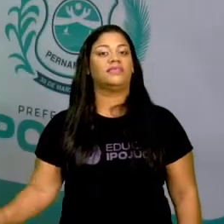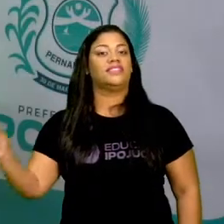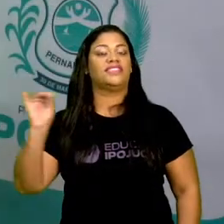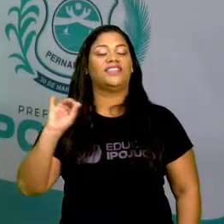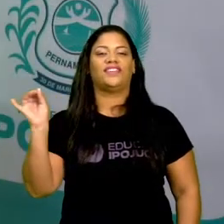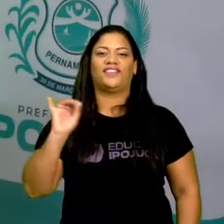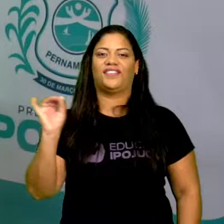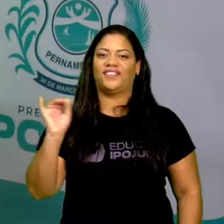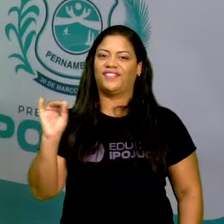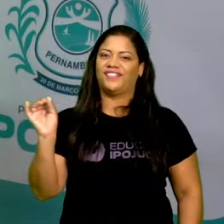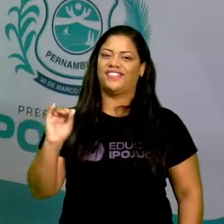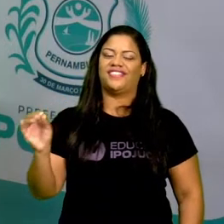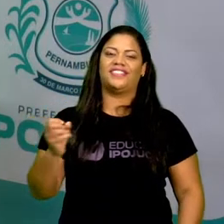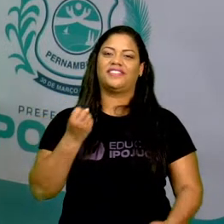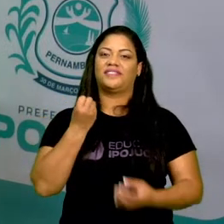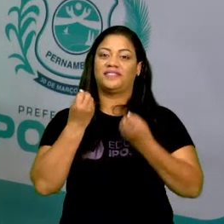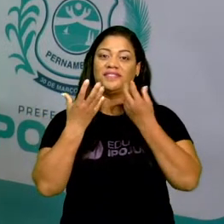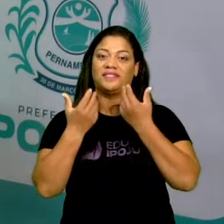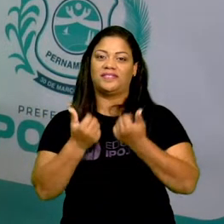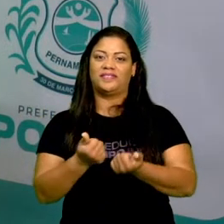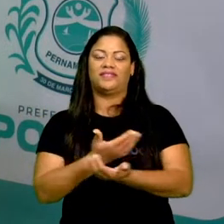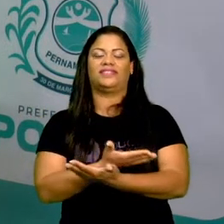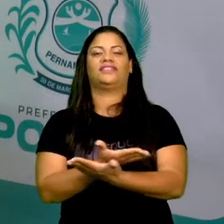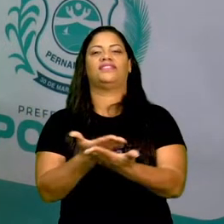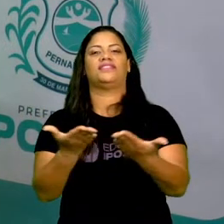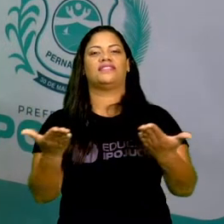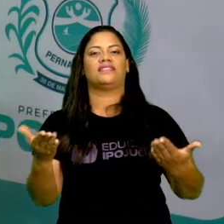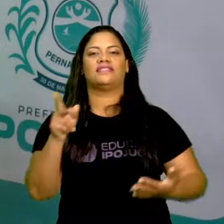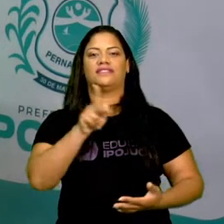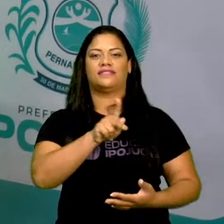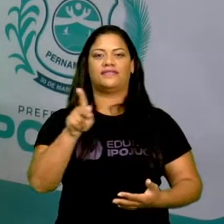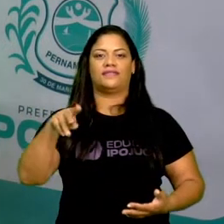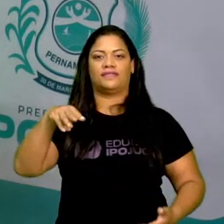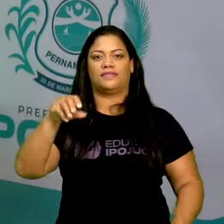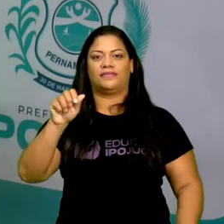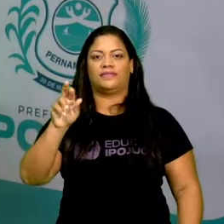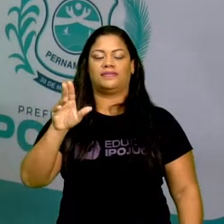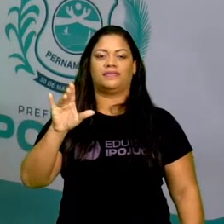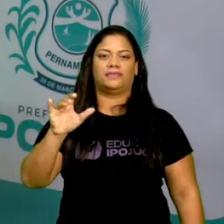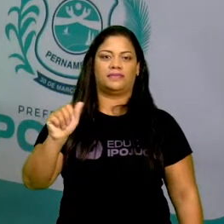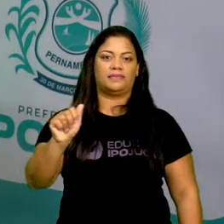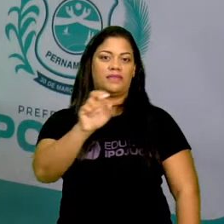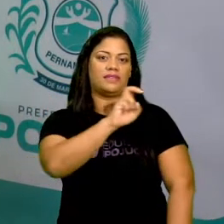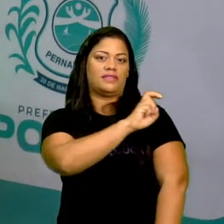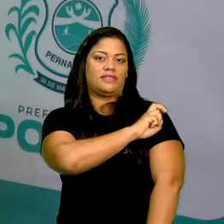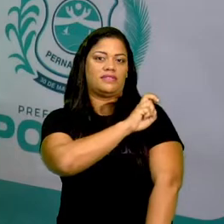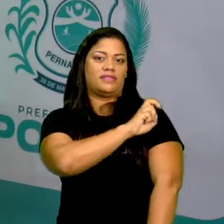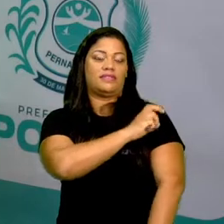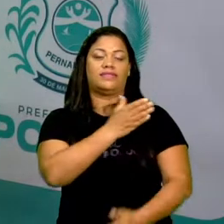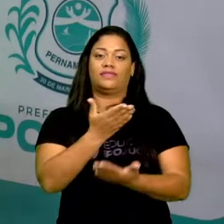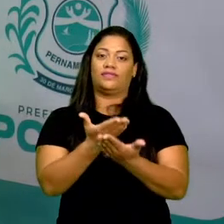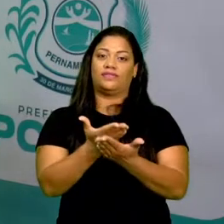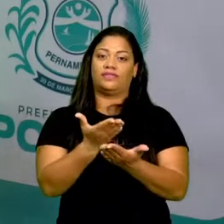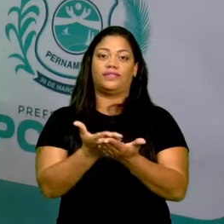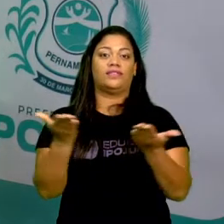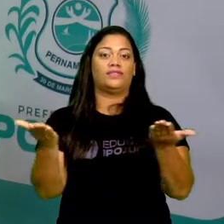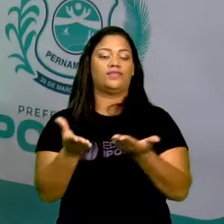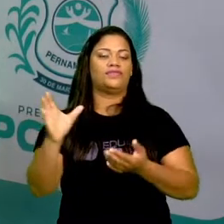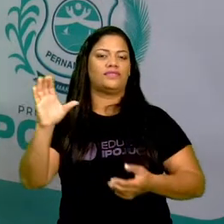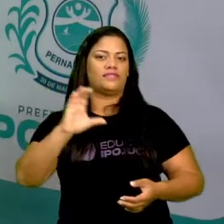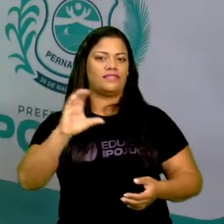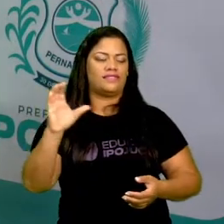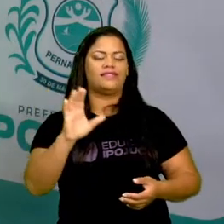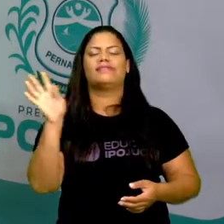Olá pessoal, tudo bem com vocês? Sou professora Márcia Firmino, no quinto ano, e nossa aula de ciência de hoje está